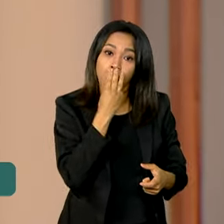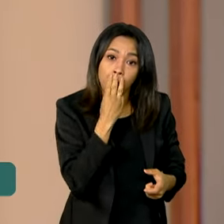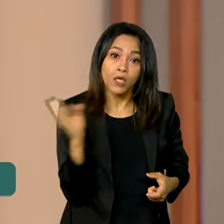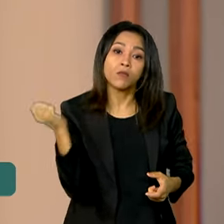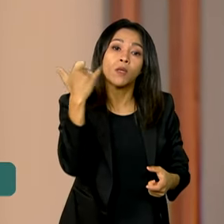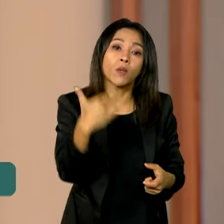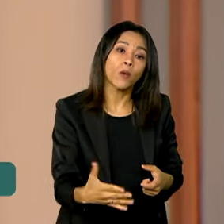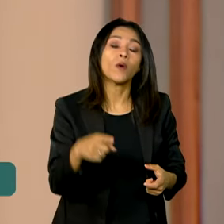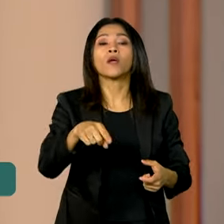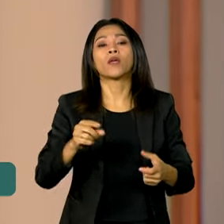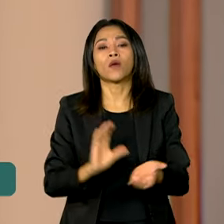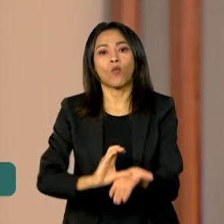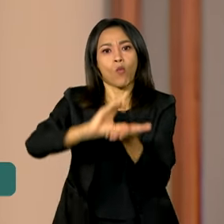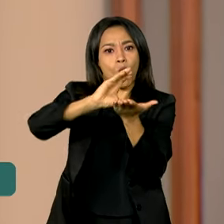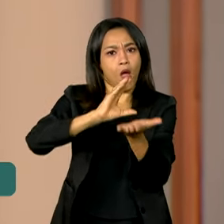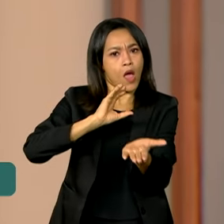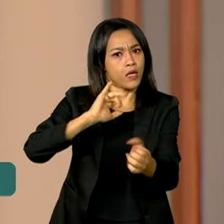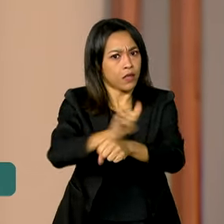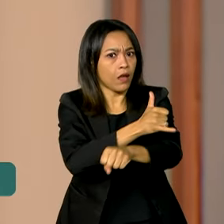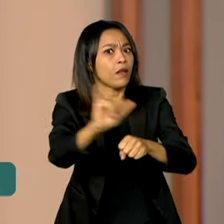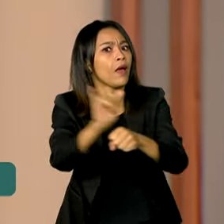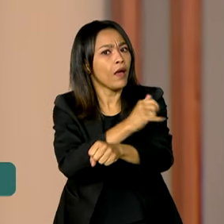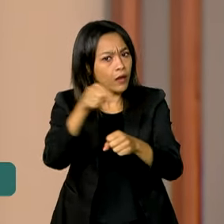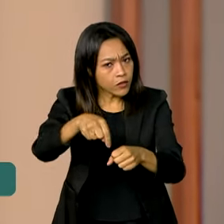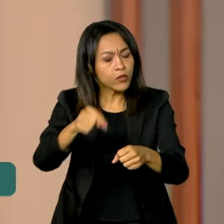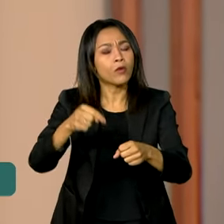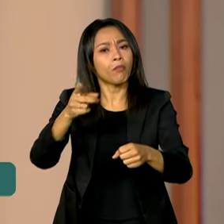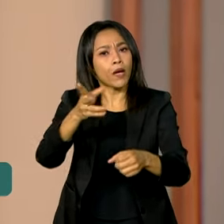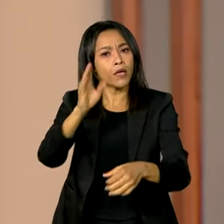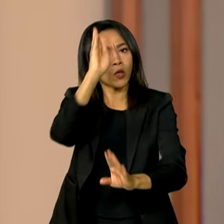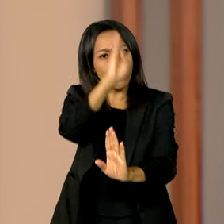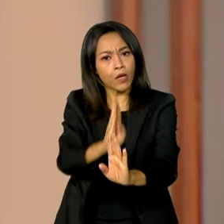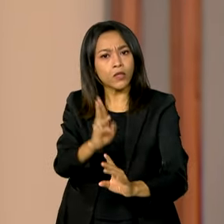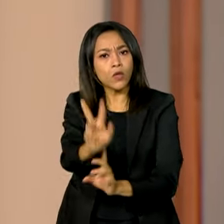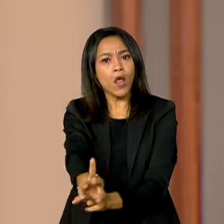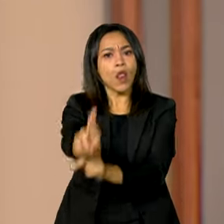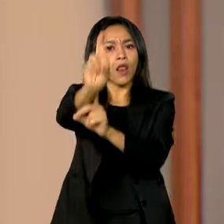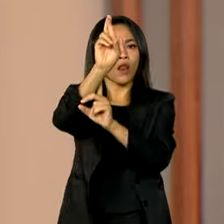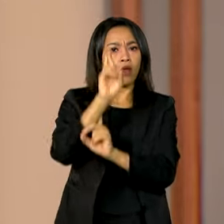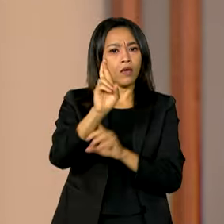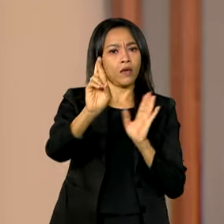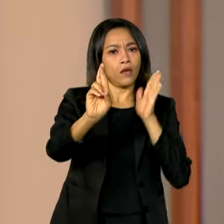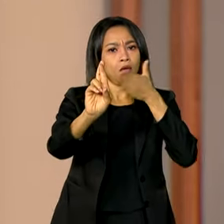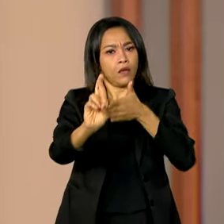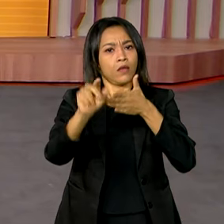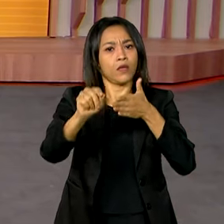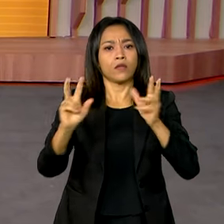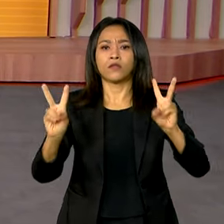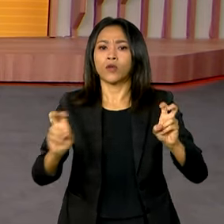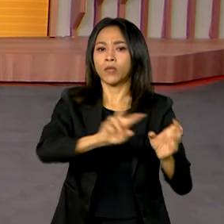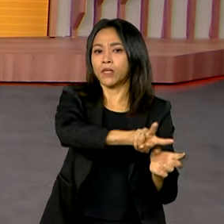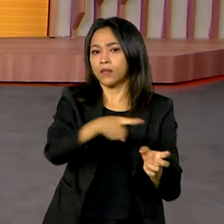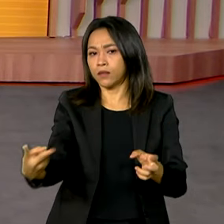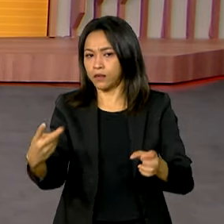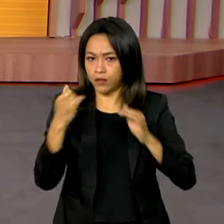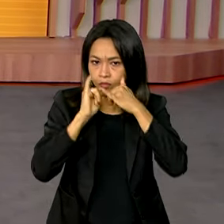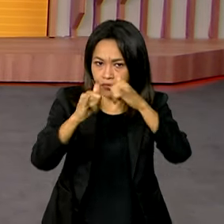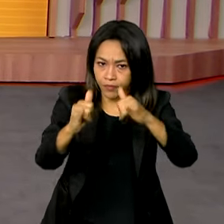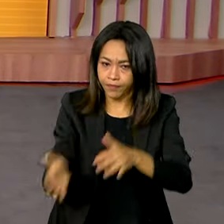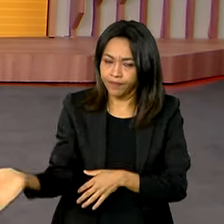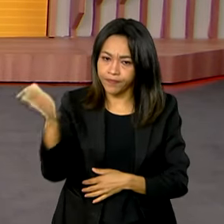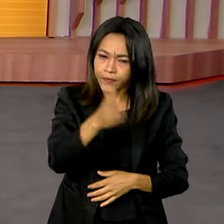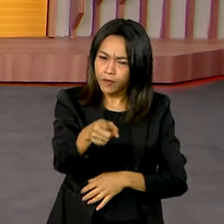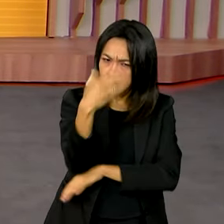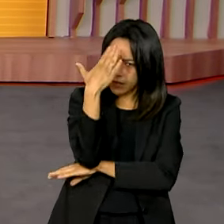região é estratégico para garantir a liderança do Brasil no processo de transição energética. Você